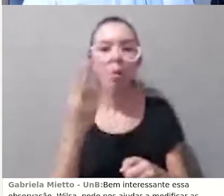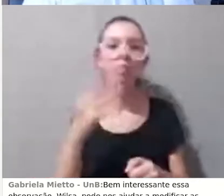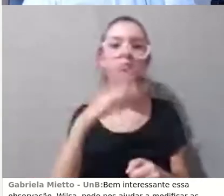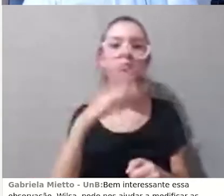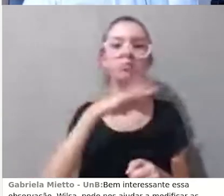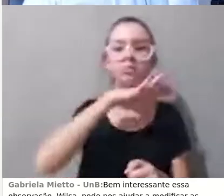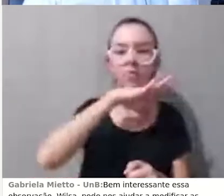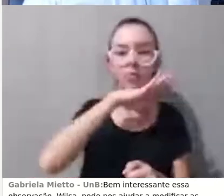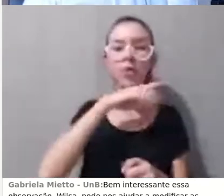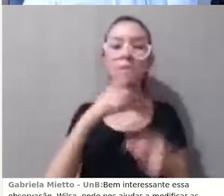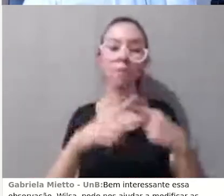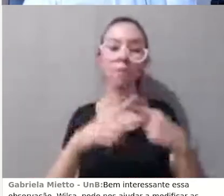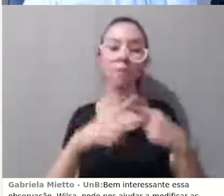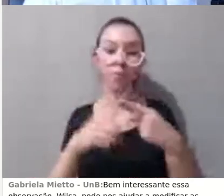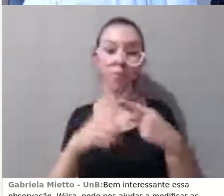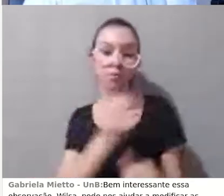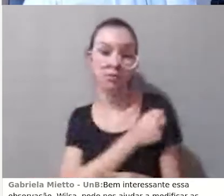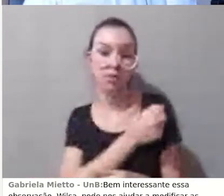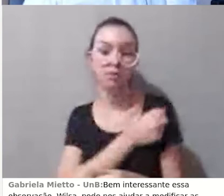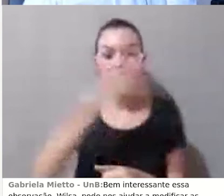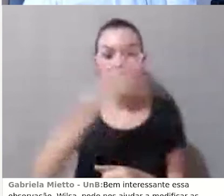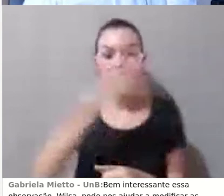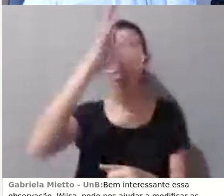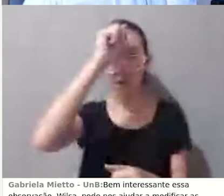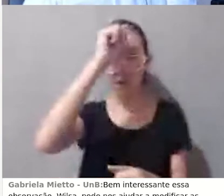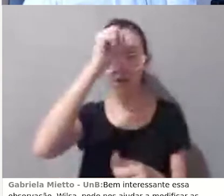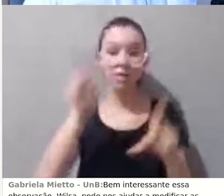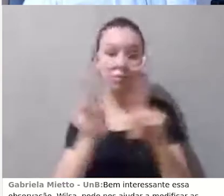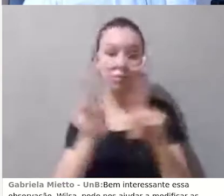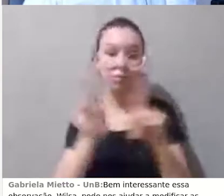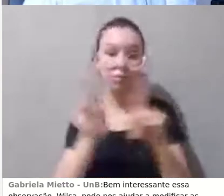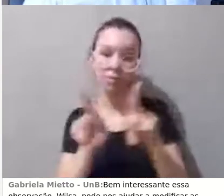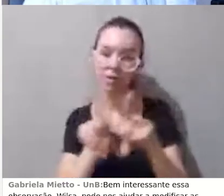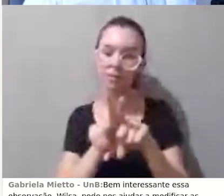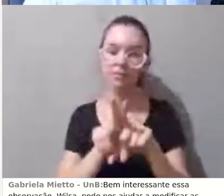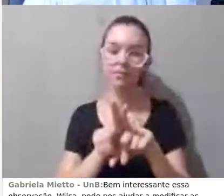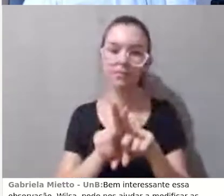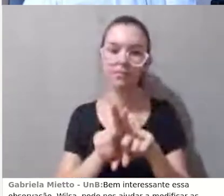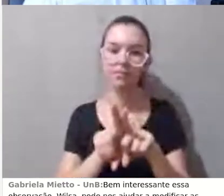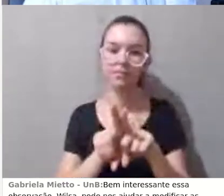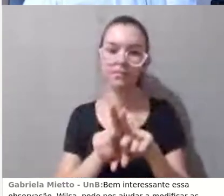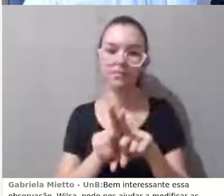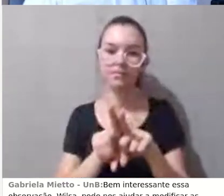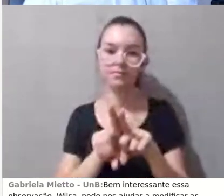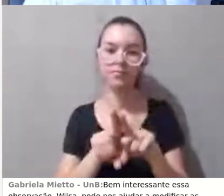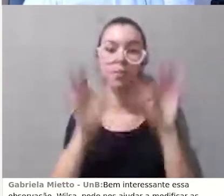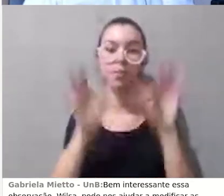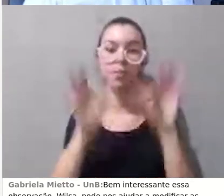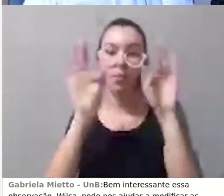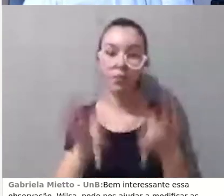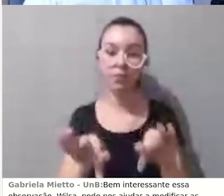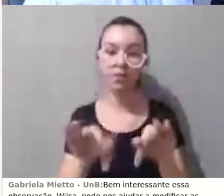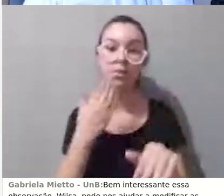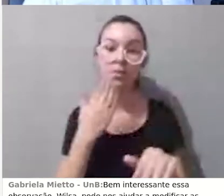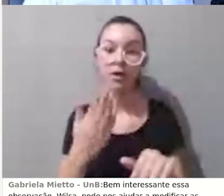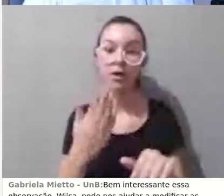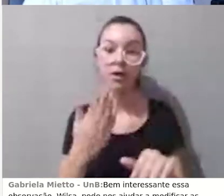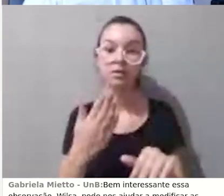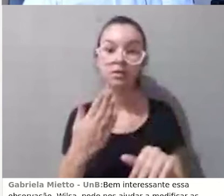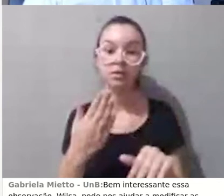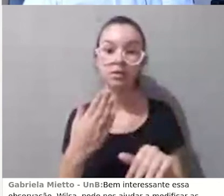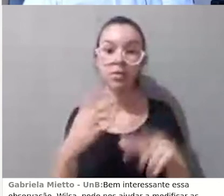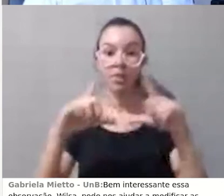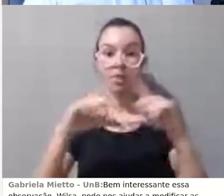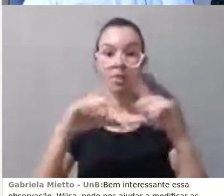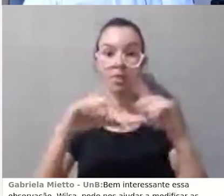aprendendo como eles estão aprendendo no AVA, e aí por último eu te peço esclarecimento, o triângulo vermelho